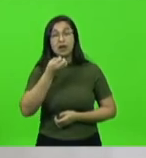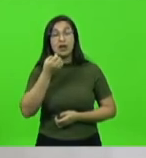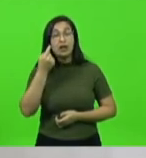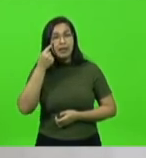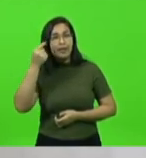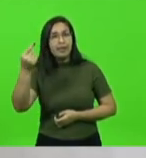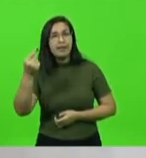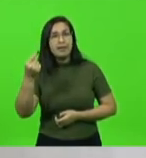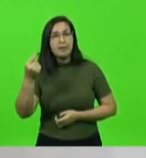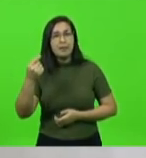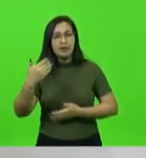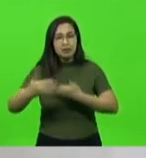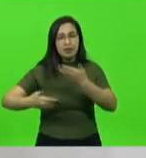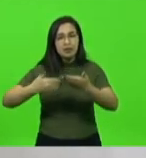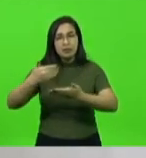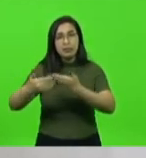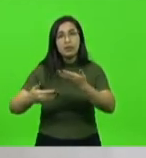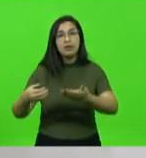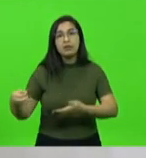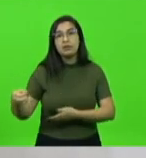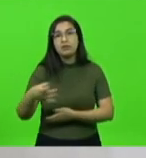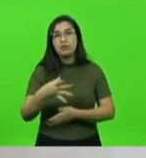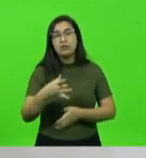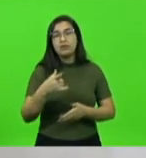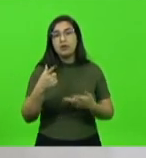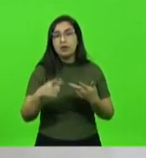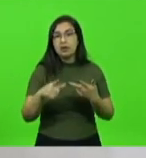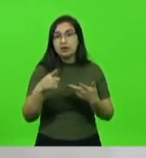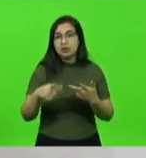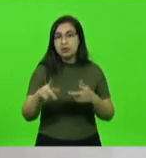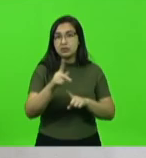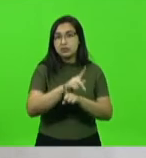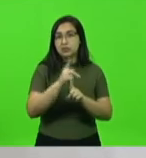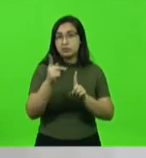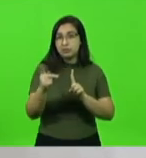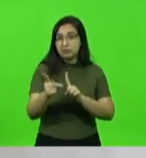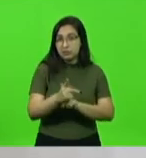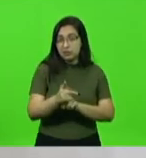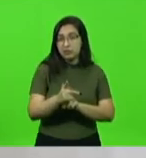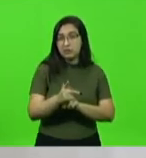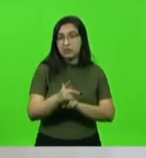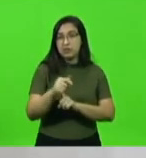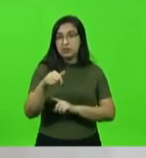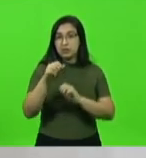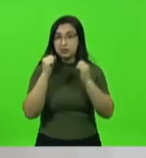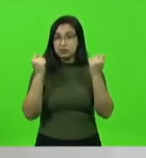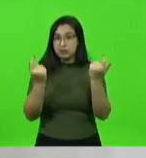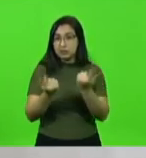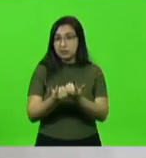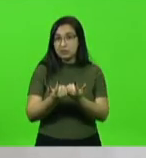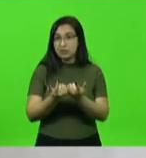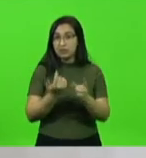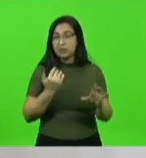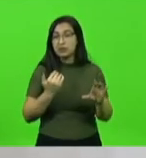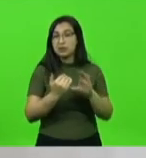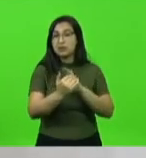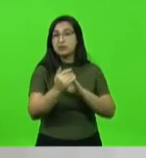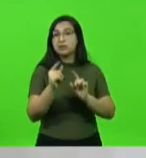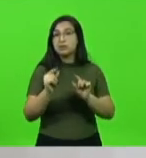tramitação da nova legislação sobre a Previdência de Santa Catarina, onde ele recebeu cerca de 70